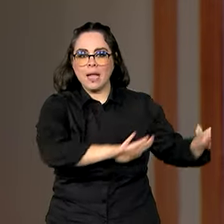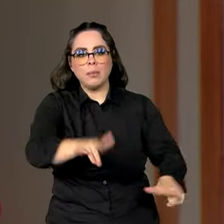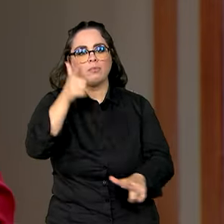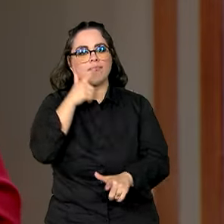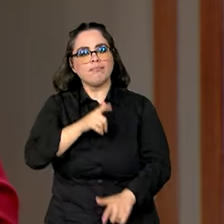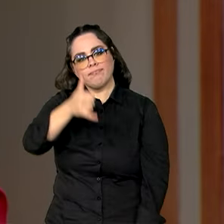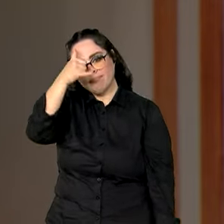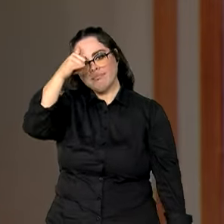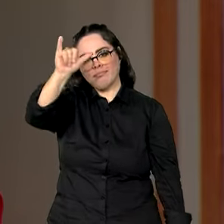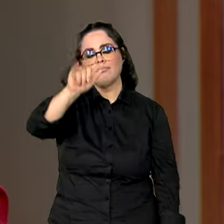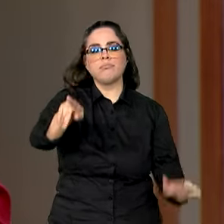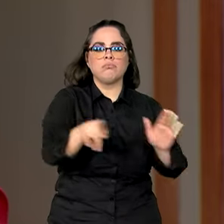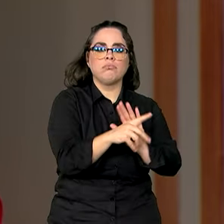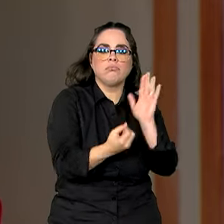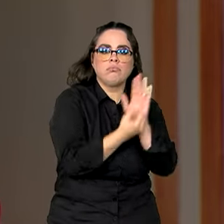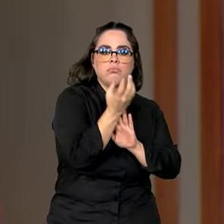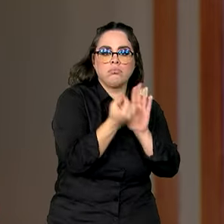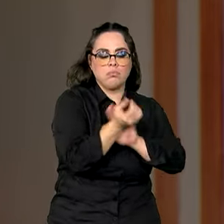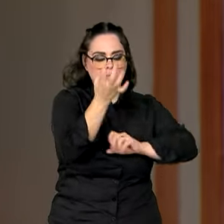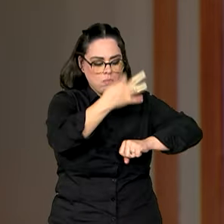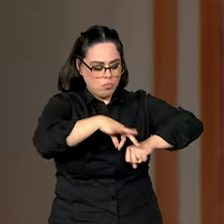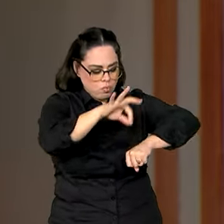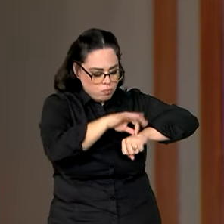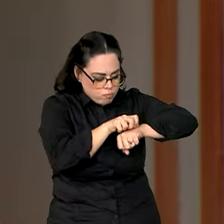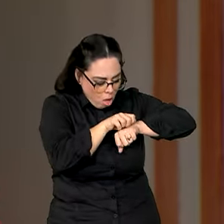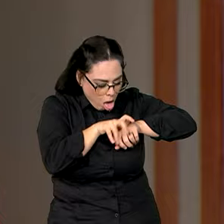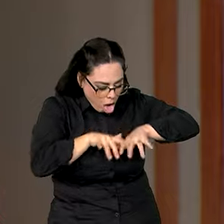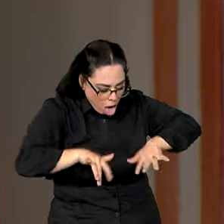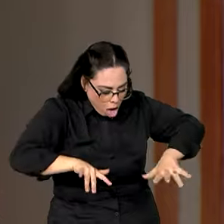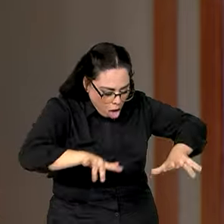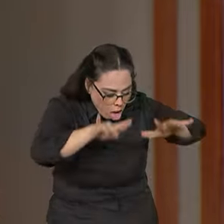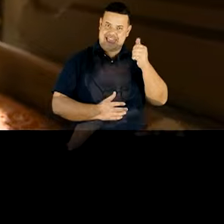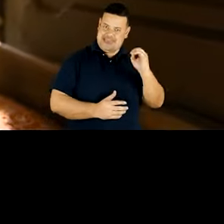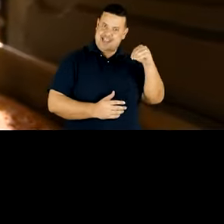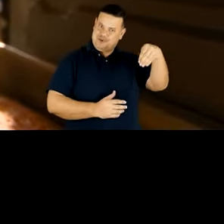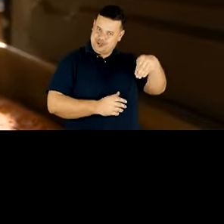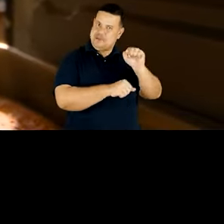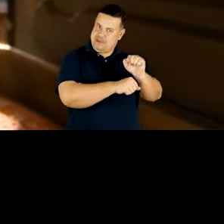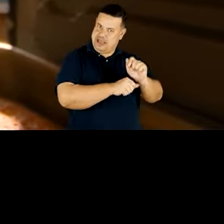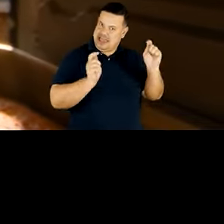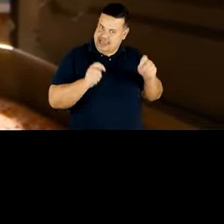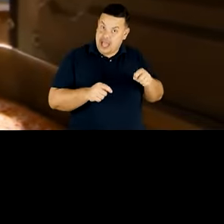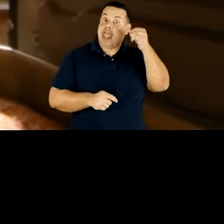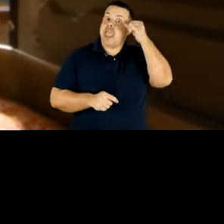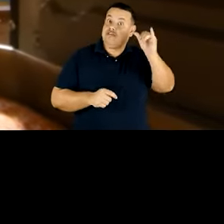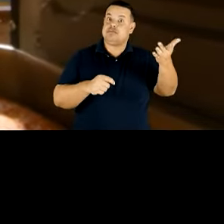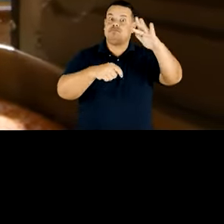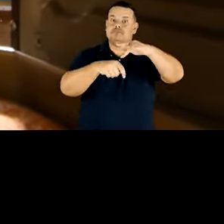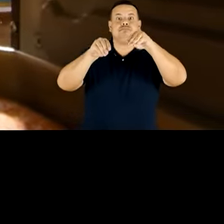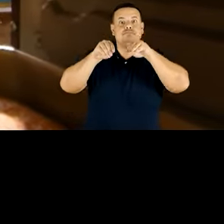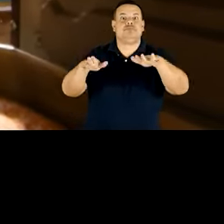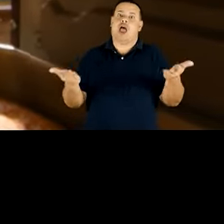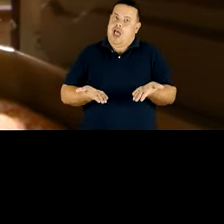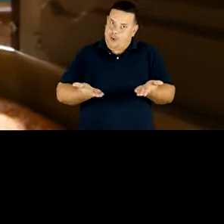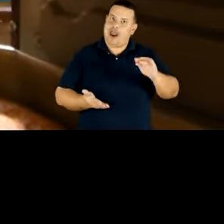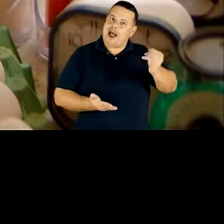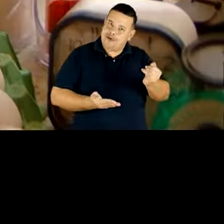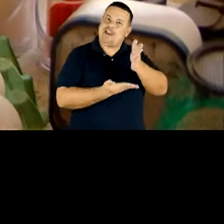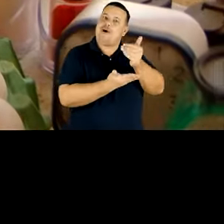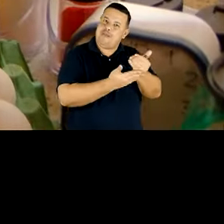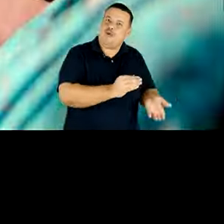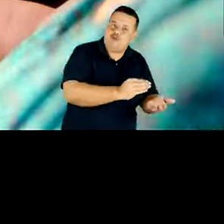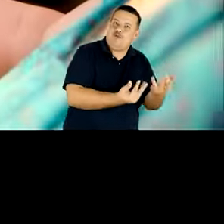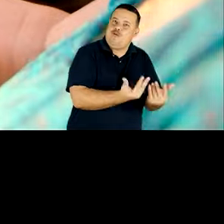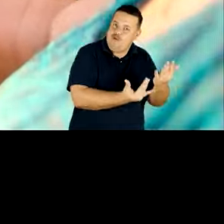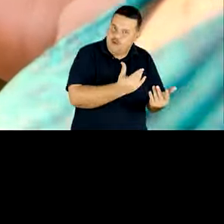por semana para combater os criadouros do mosquito Aedes aegypti. Tem 10 minutinhos? A hora de evitar a proliferação dos focos do mosquito